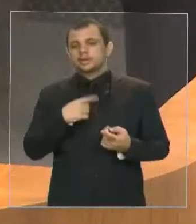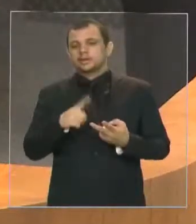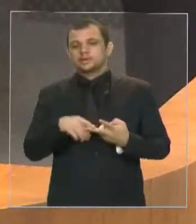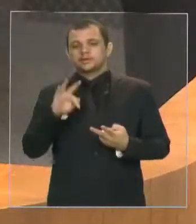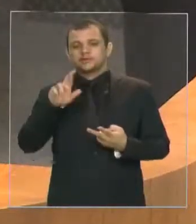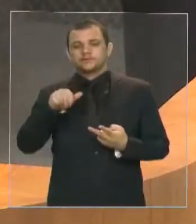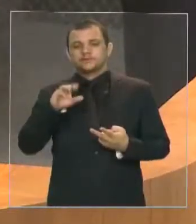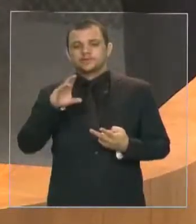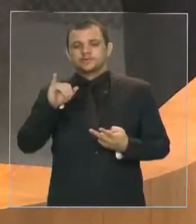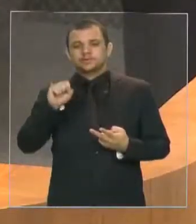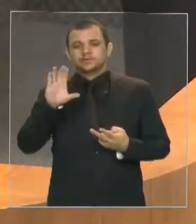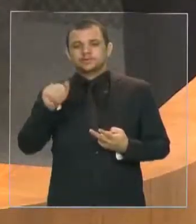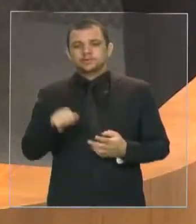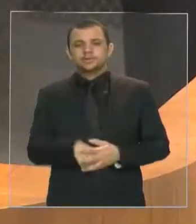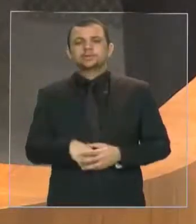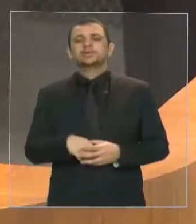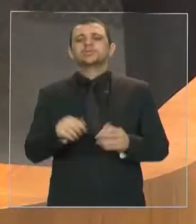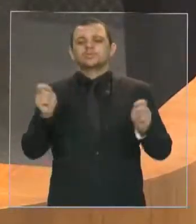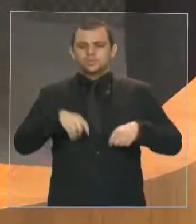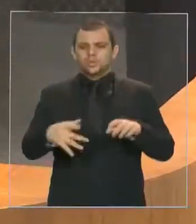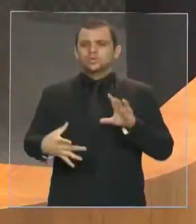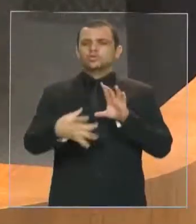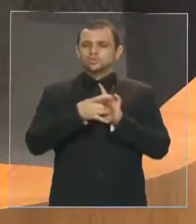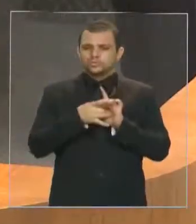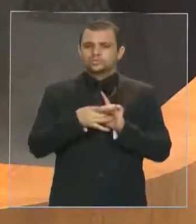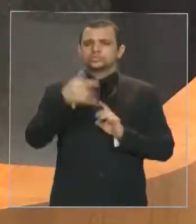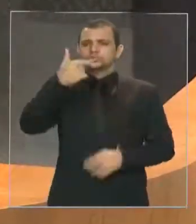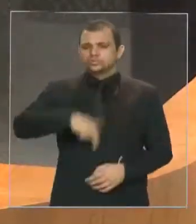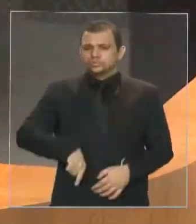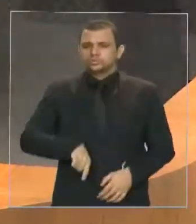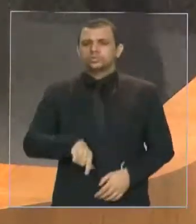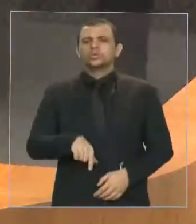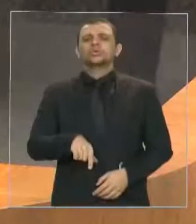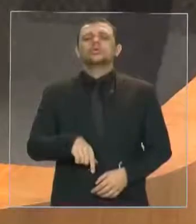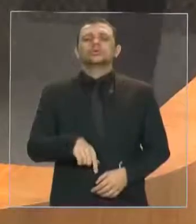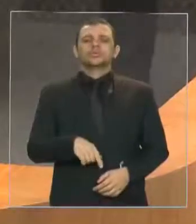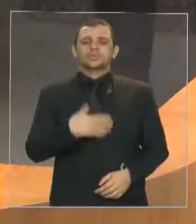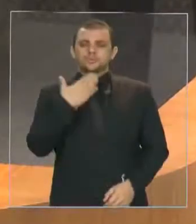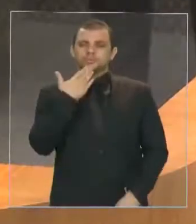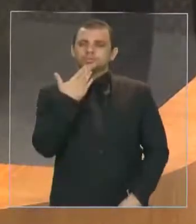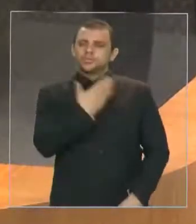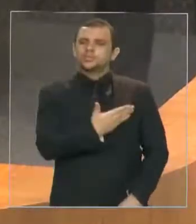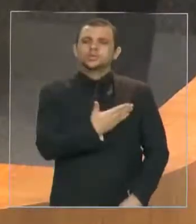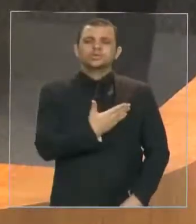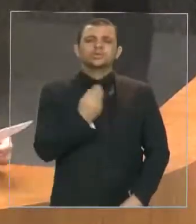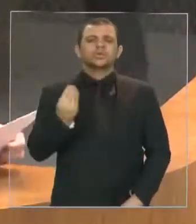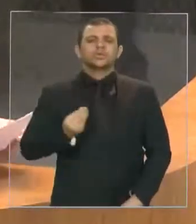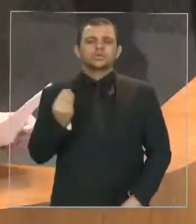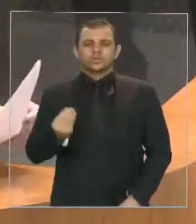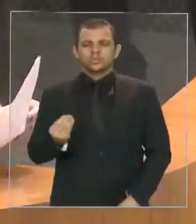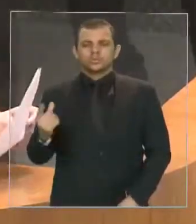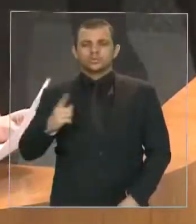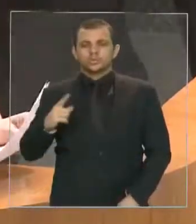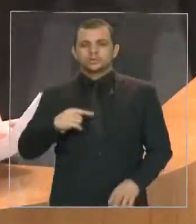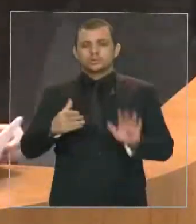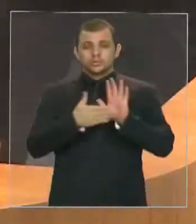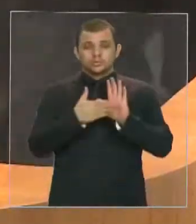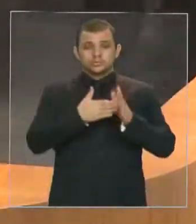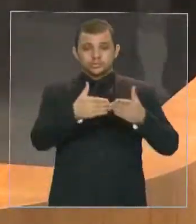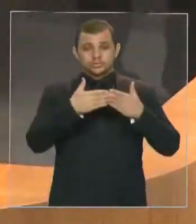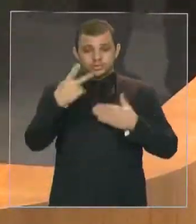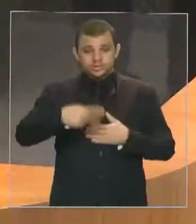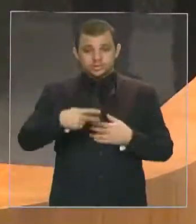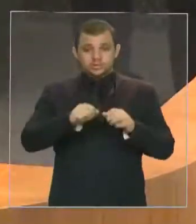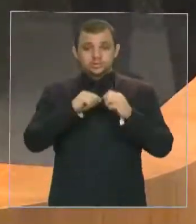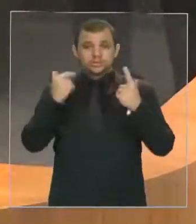Francisca Primo, que se irmanem conosco, mais uma vez, solicitando através de um requerimento desta